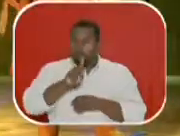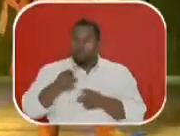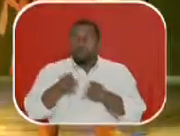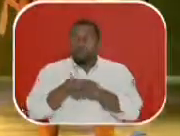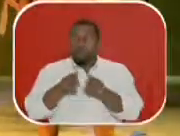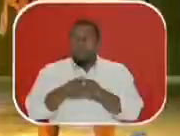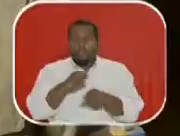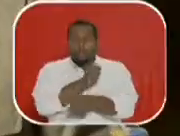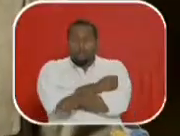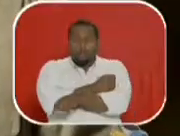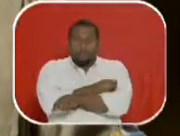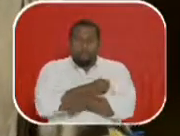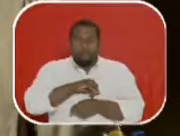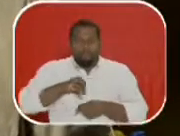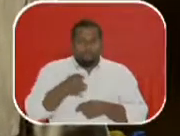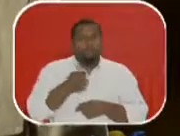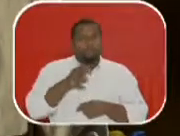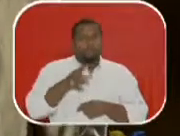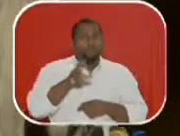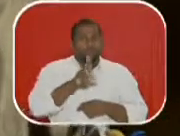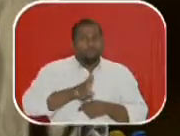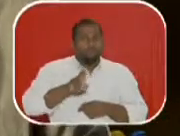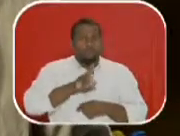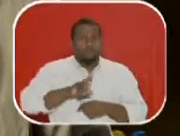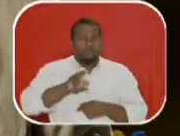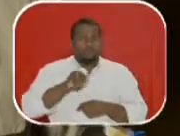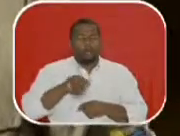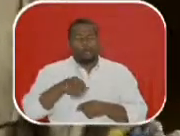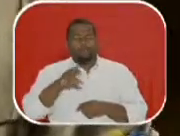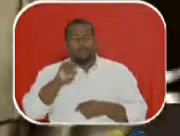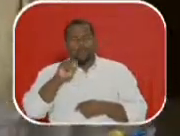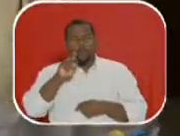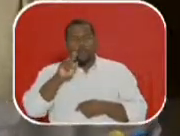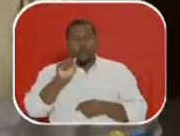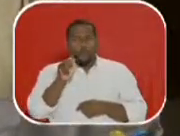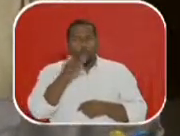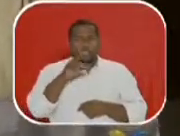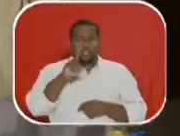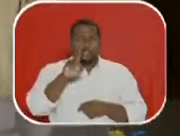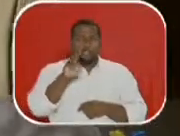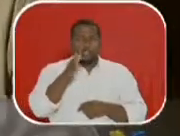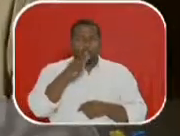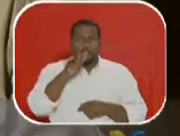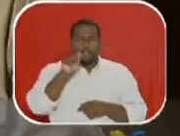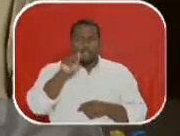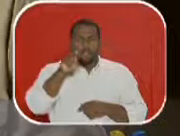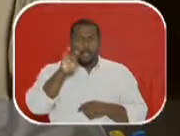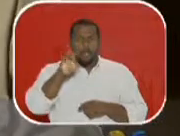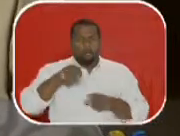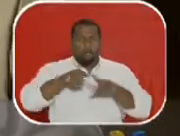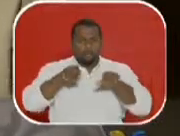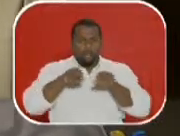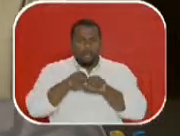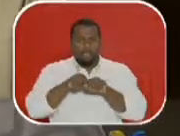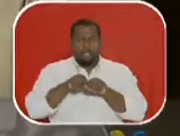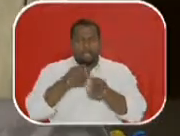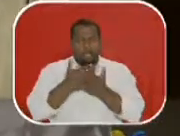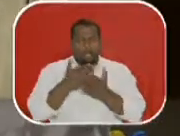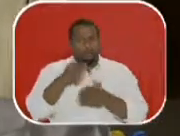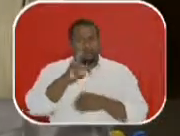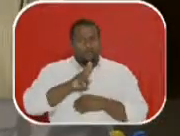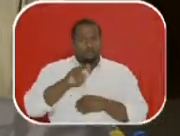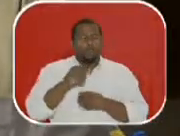quanto para os alunos. A utilização da obra de arte numa sala de aula pode ser feita de duas maneiras